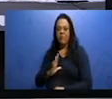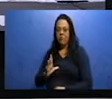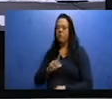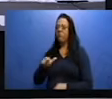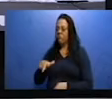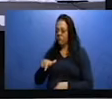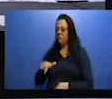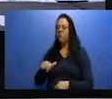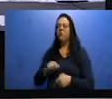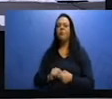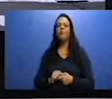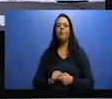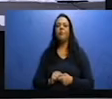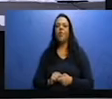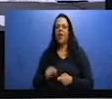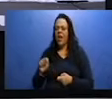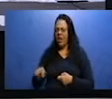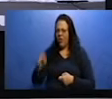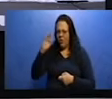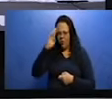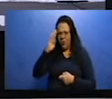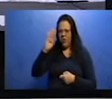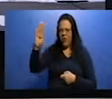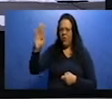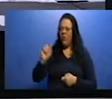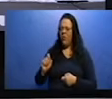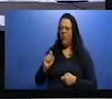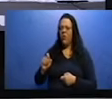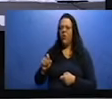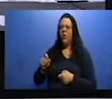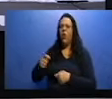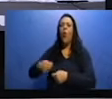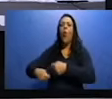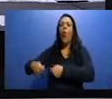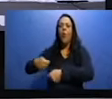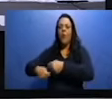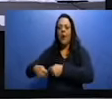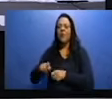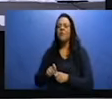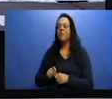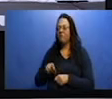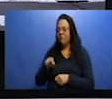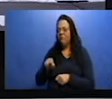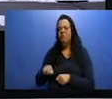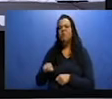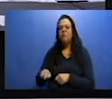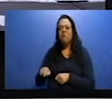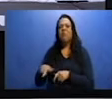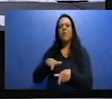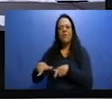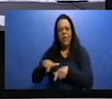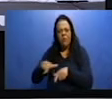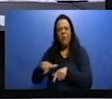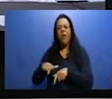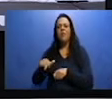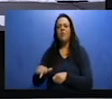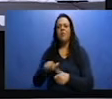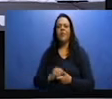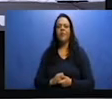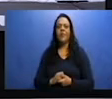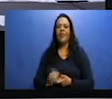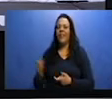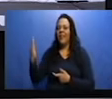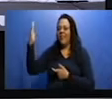central das cidades são os comércios e os serviços. Na imagem aqui ao lado, nós observamos, né? A